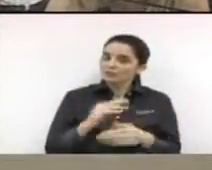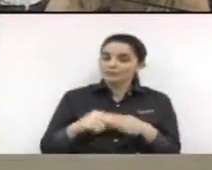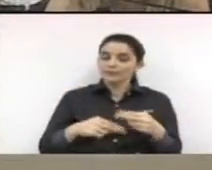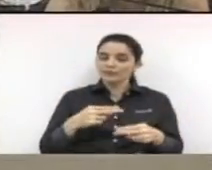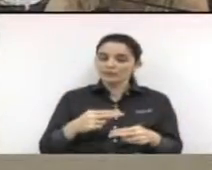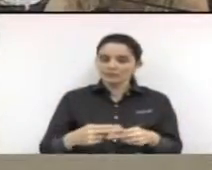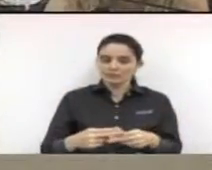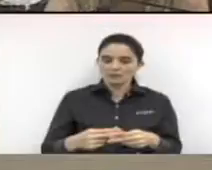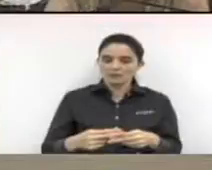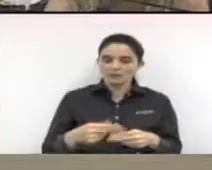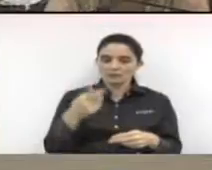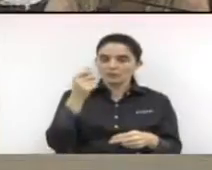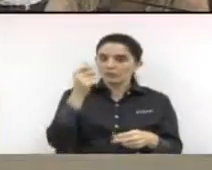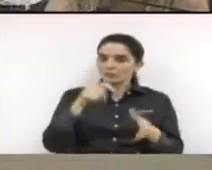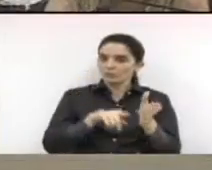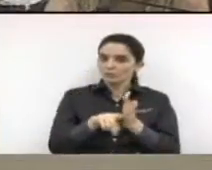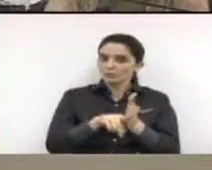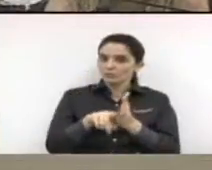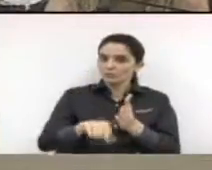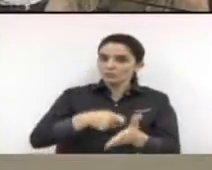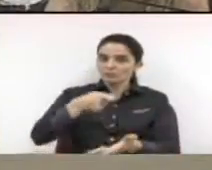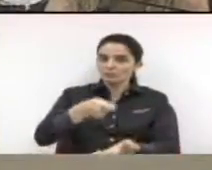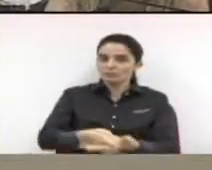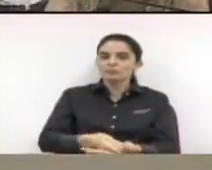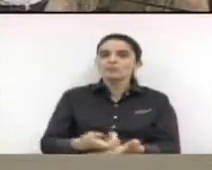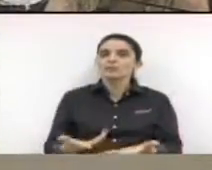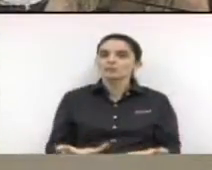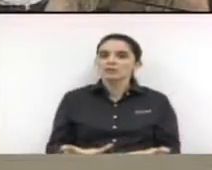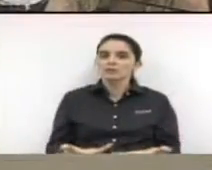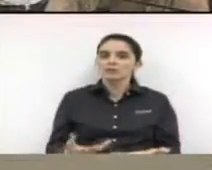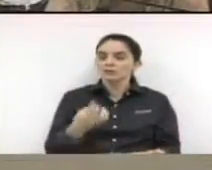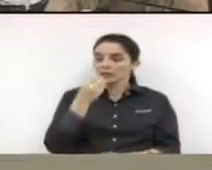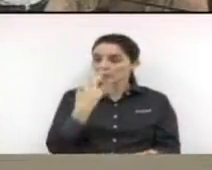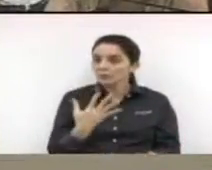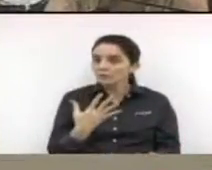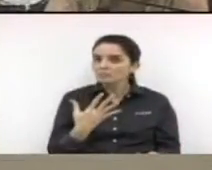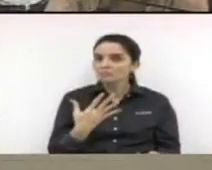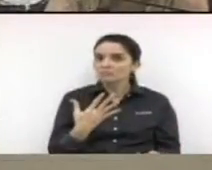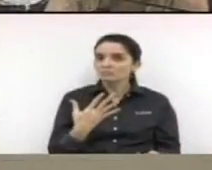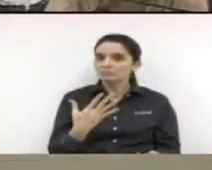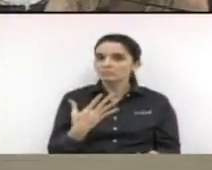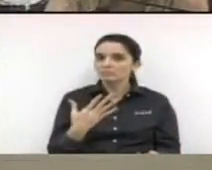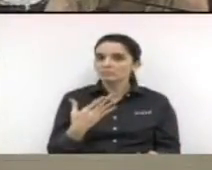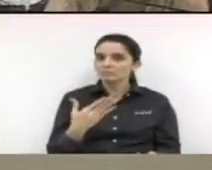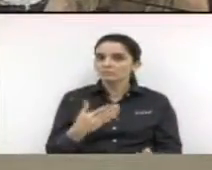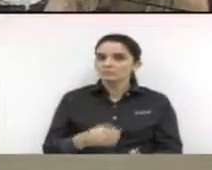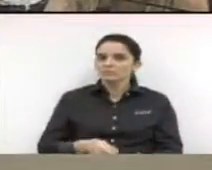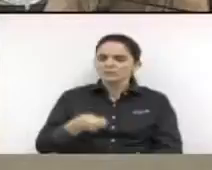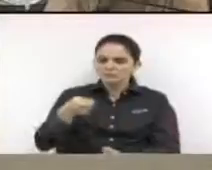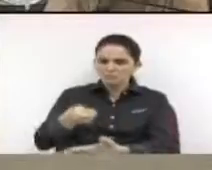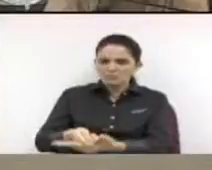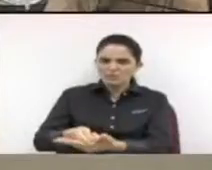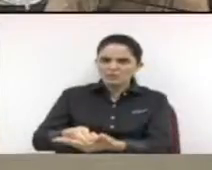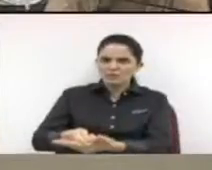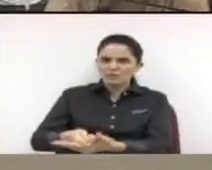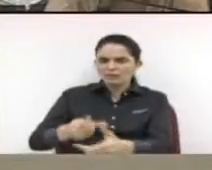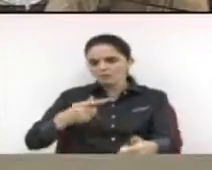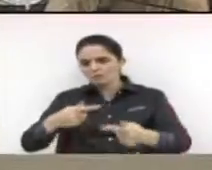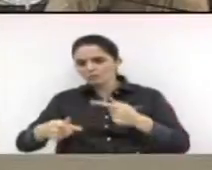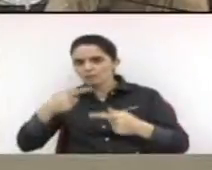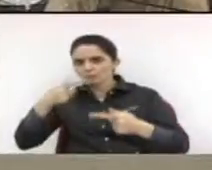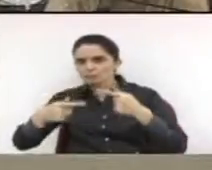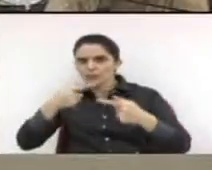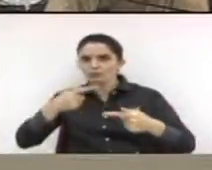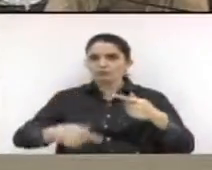o orçamento impositivo nos dá essa ferramenta e está cobrando e exigindo que aquilo que foi discutido,